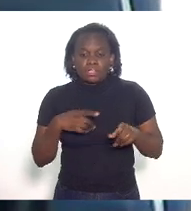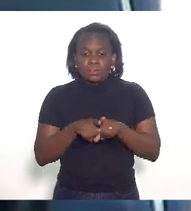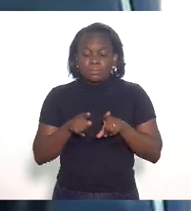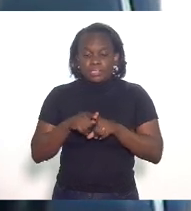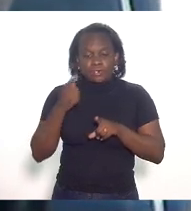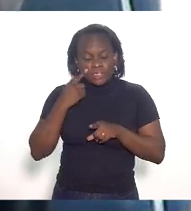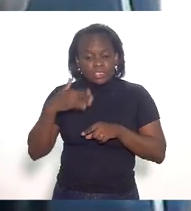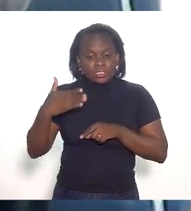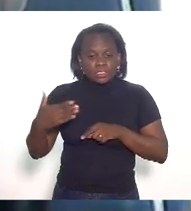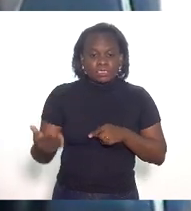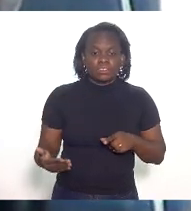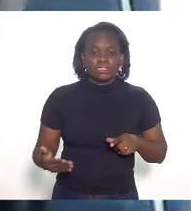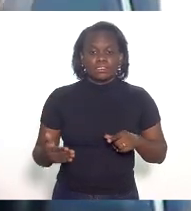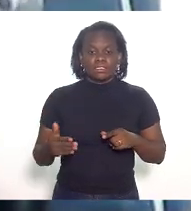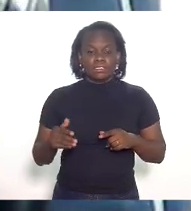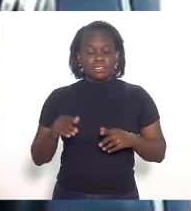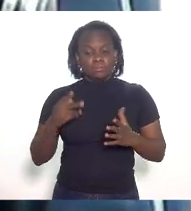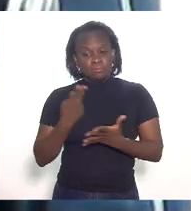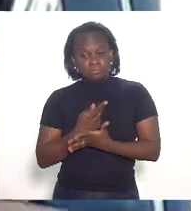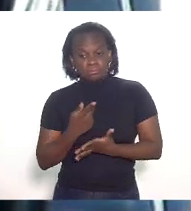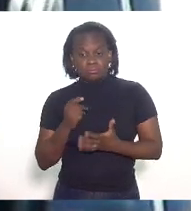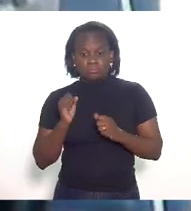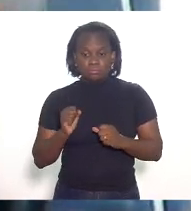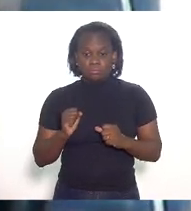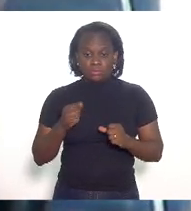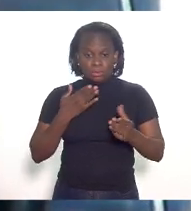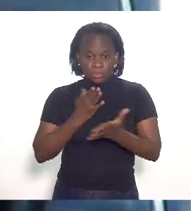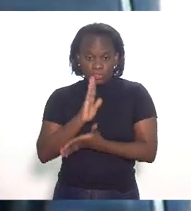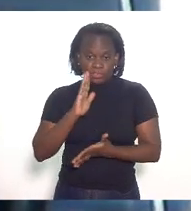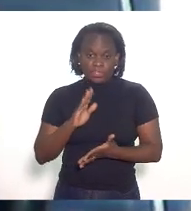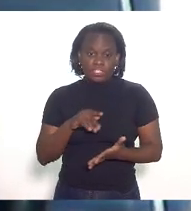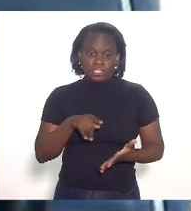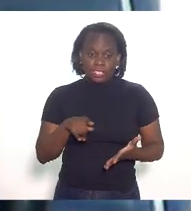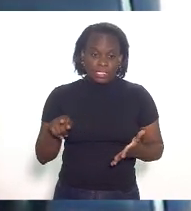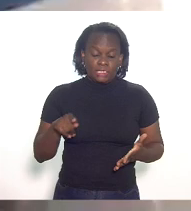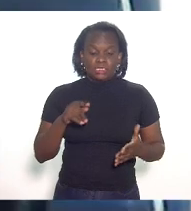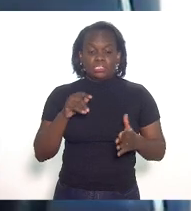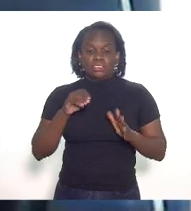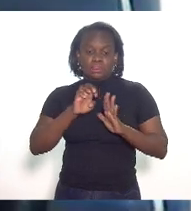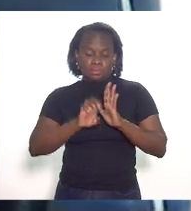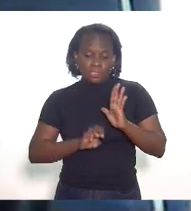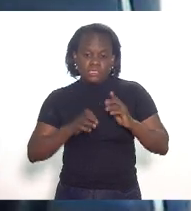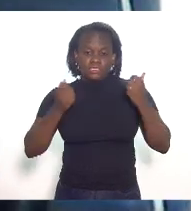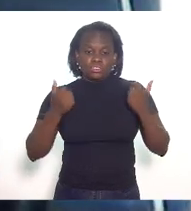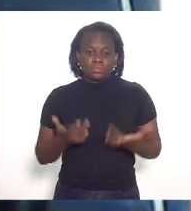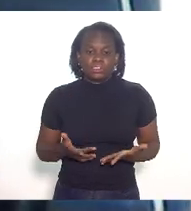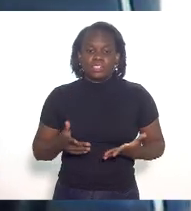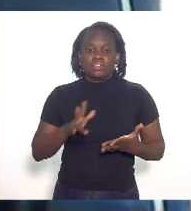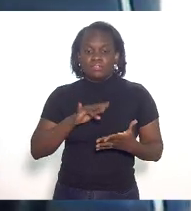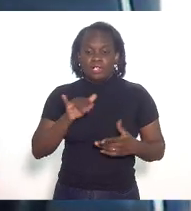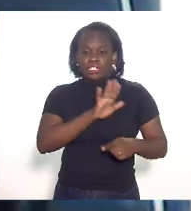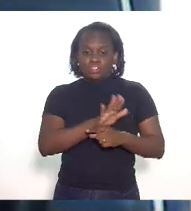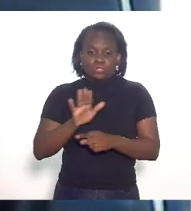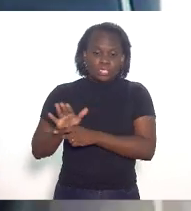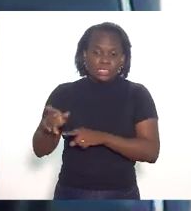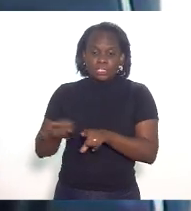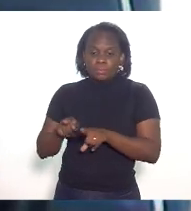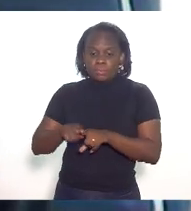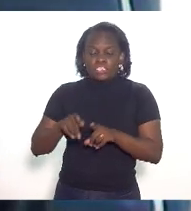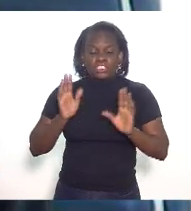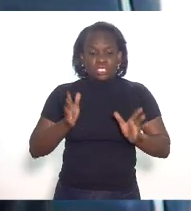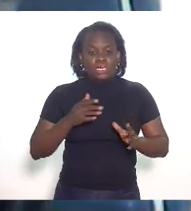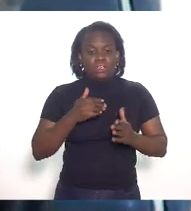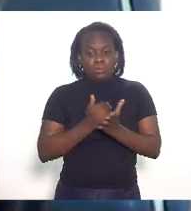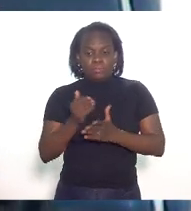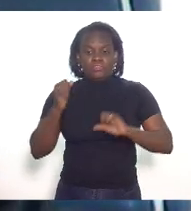prever no caso seja aprovada essa emenda que diga que vai beneficiar também quem já está